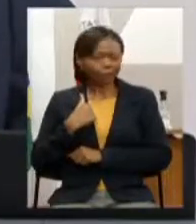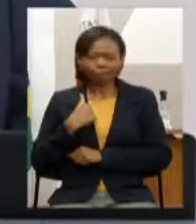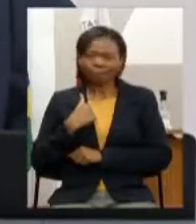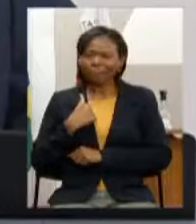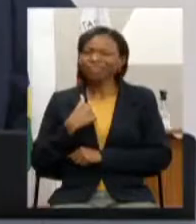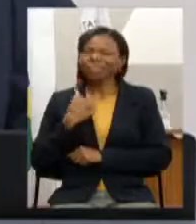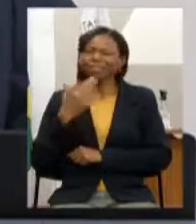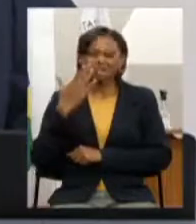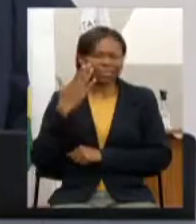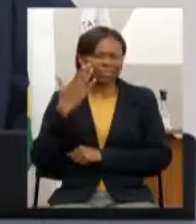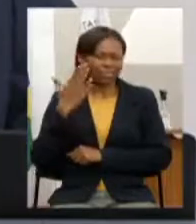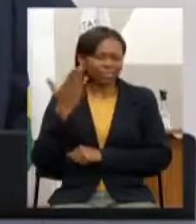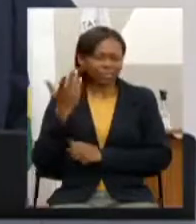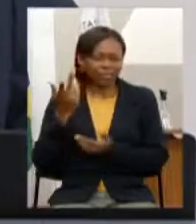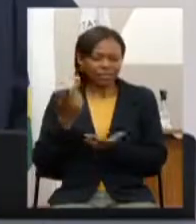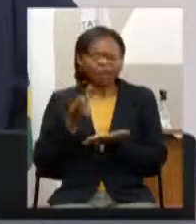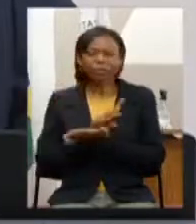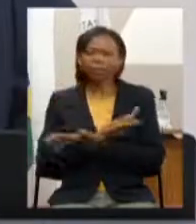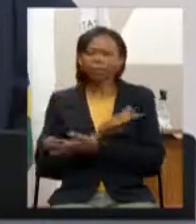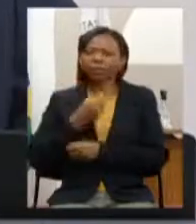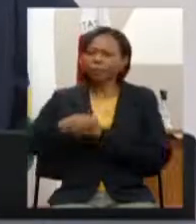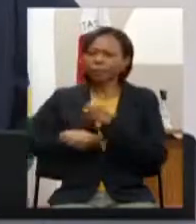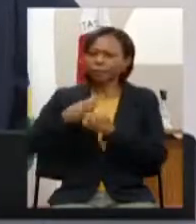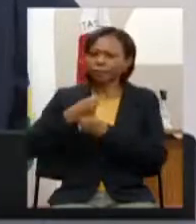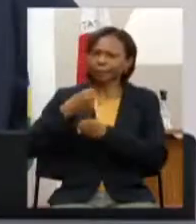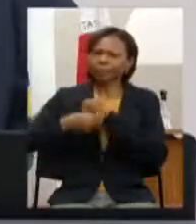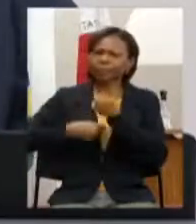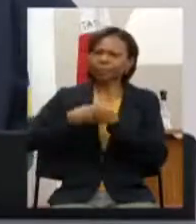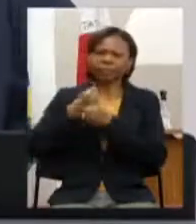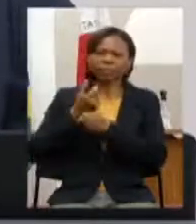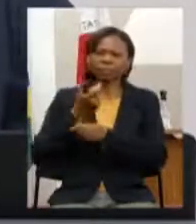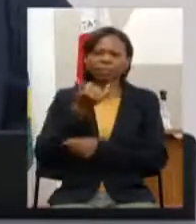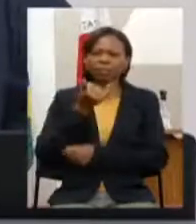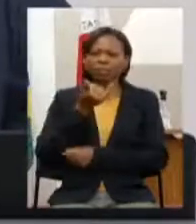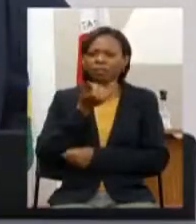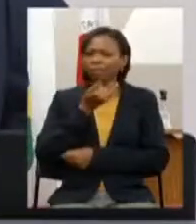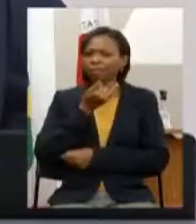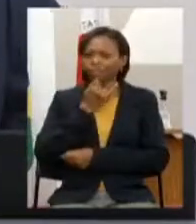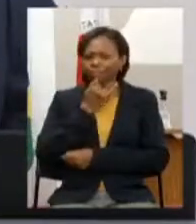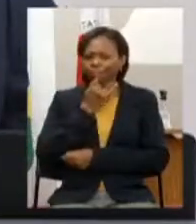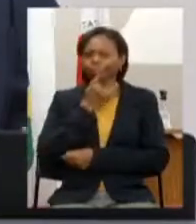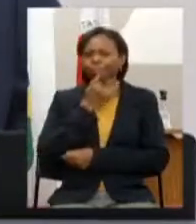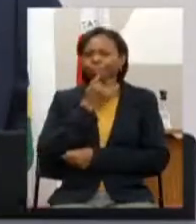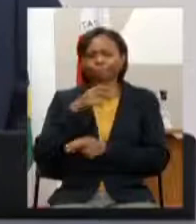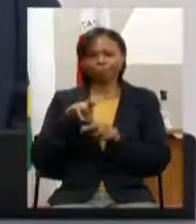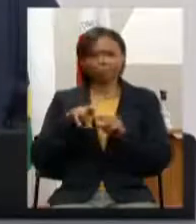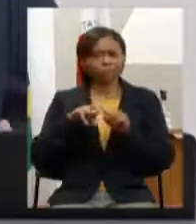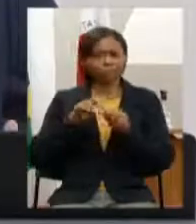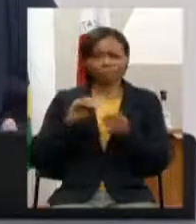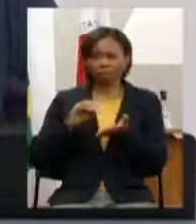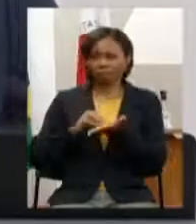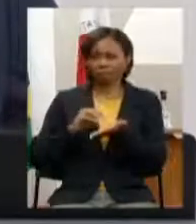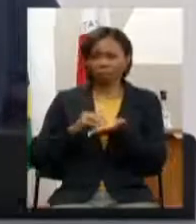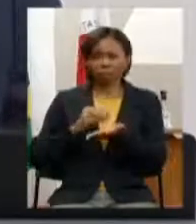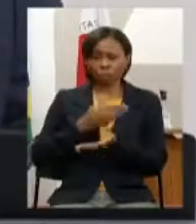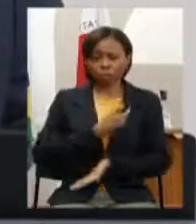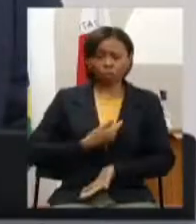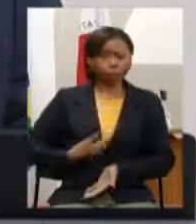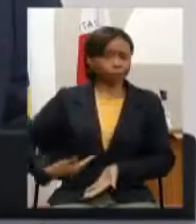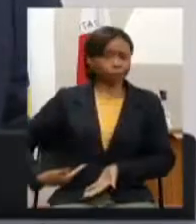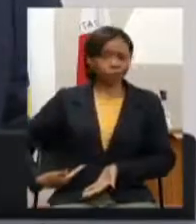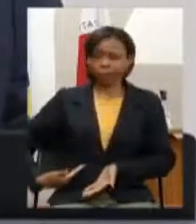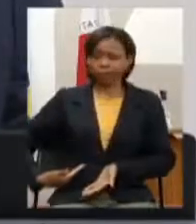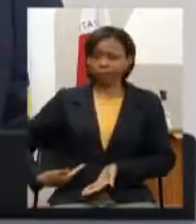eu desencanto eu desencanto com a presença do governo na participação popular